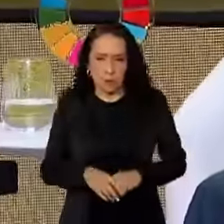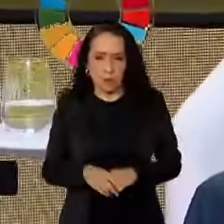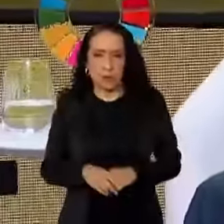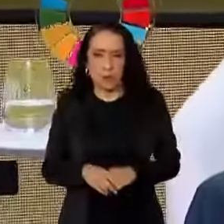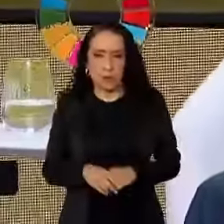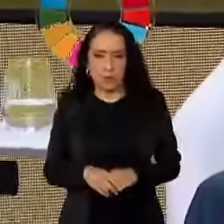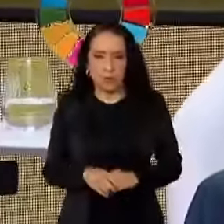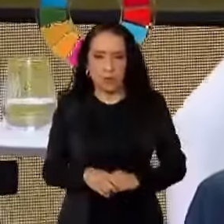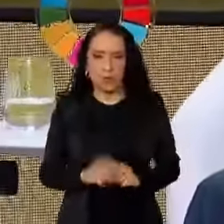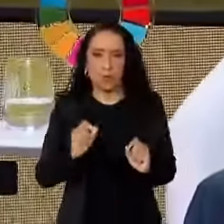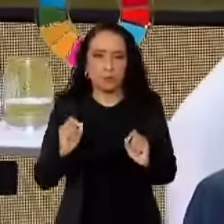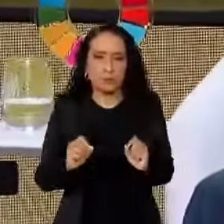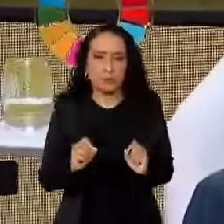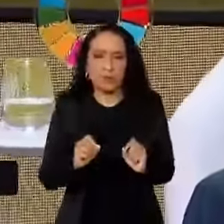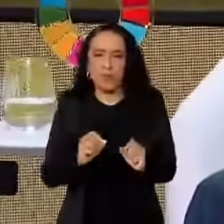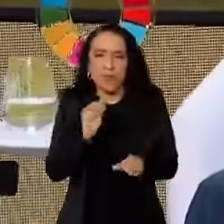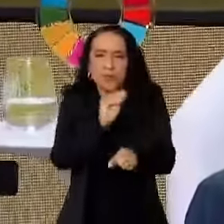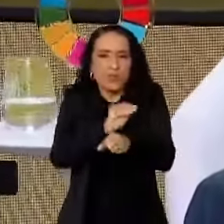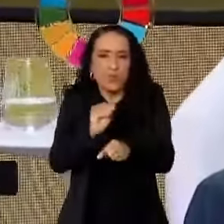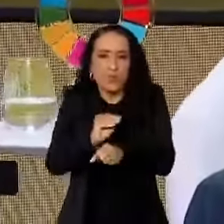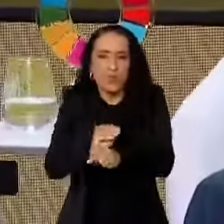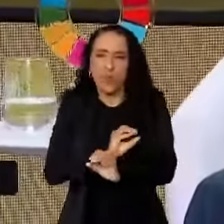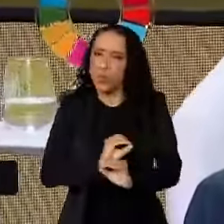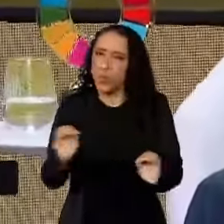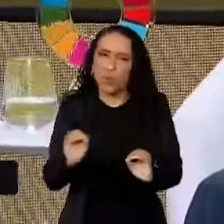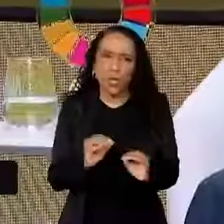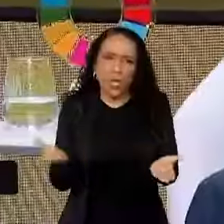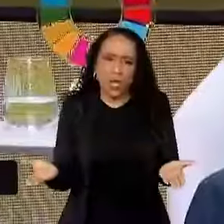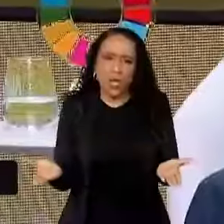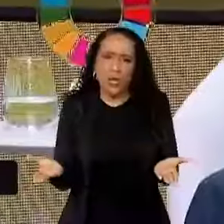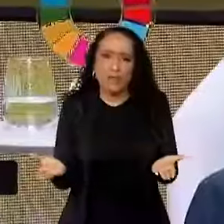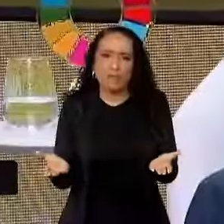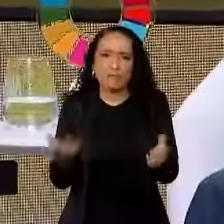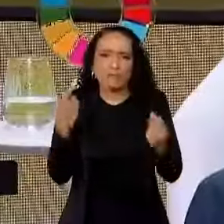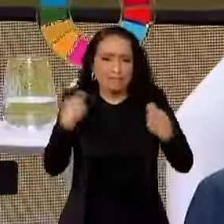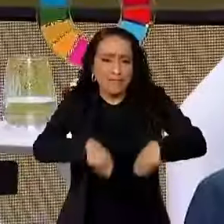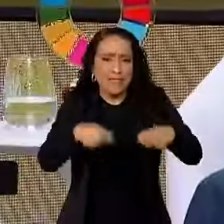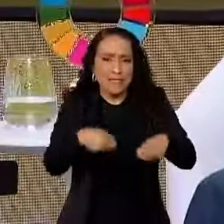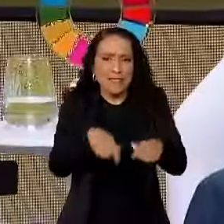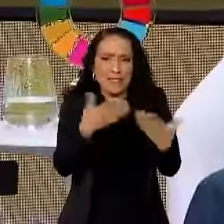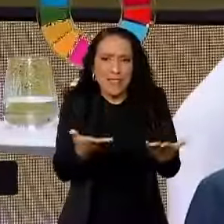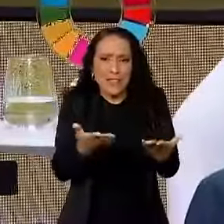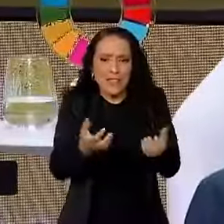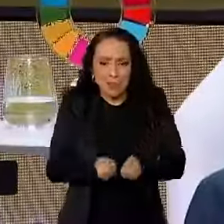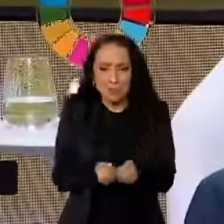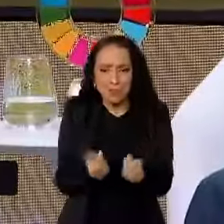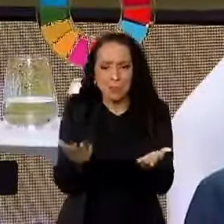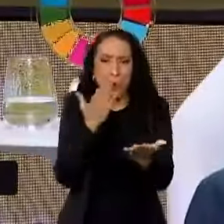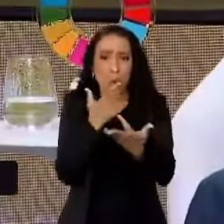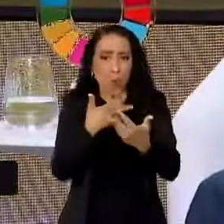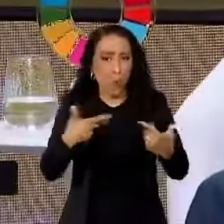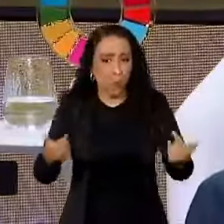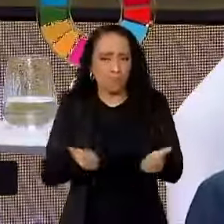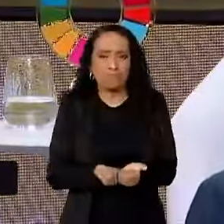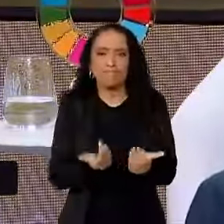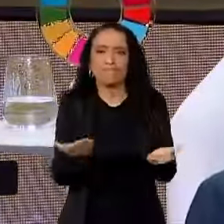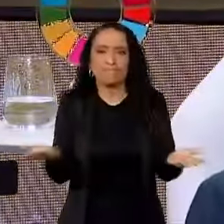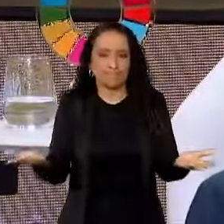que não cuidam, não cuidam da necessidade de distribuição de alimento.